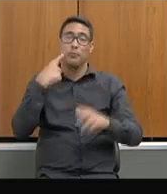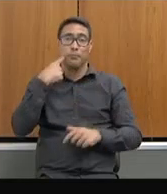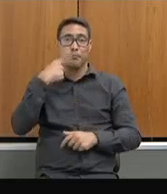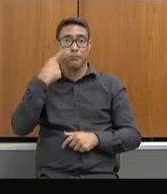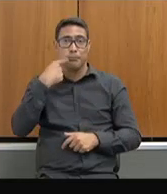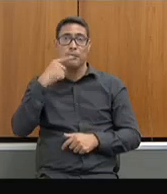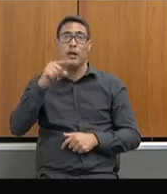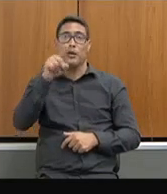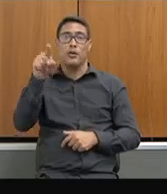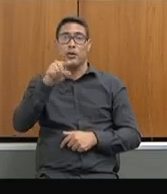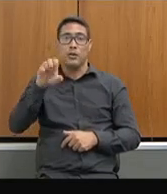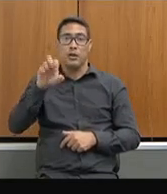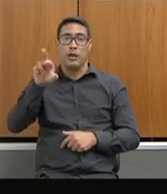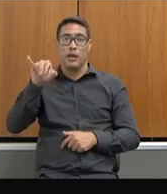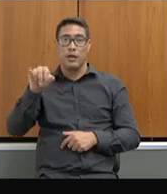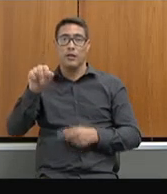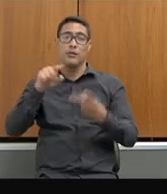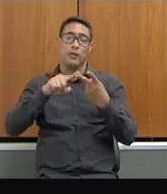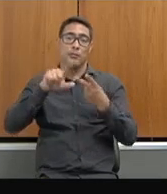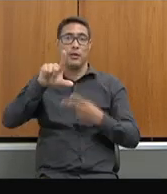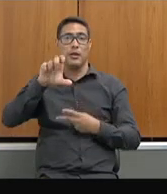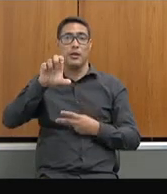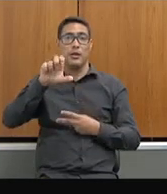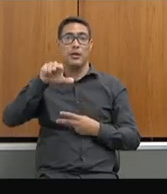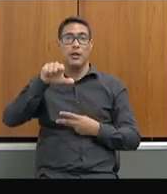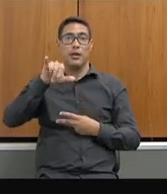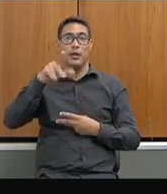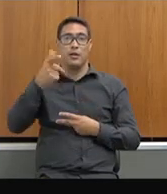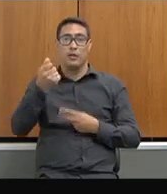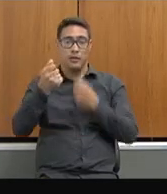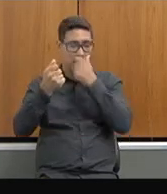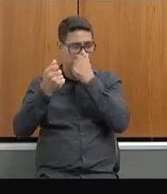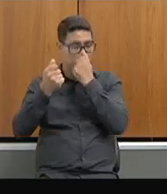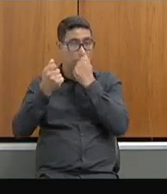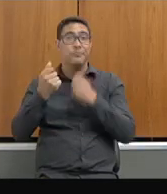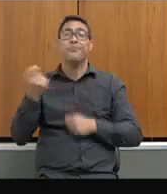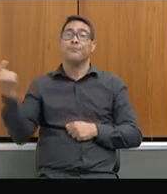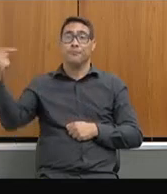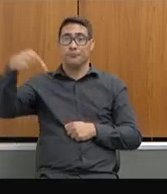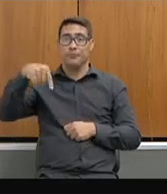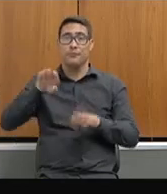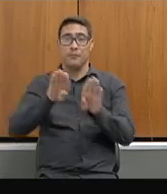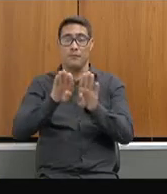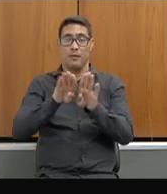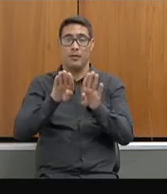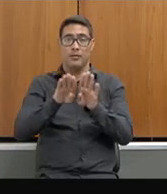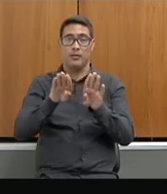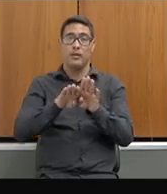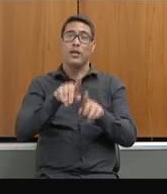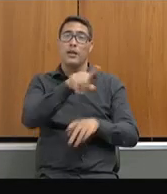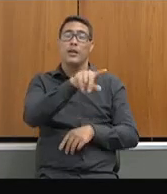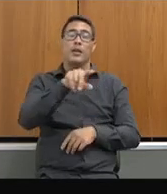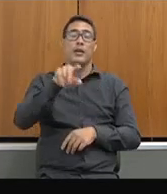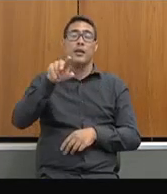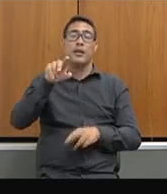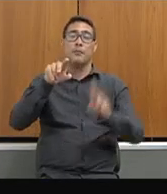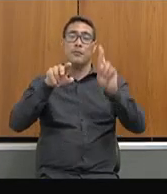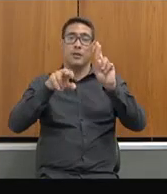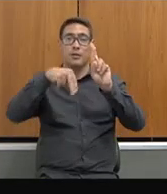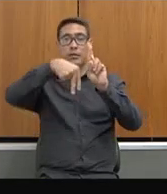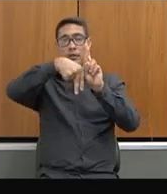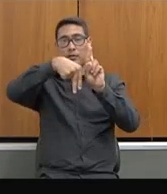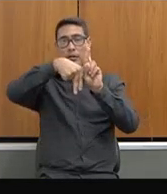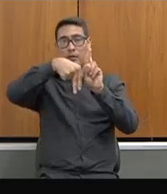Leninha. E, por fim, a escola prisional daqui da região, Metropolitano C, de Ribeirão das Neves, o diretor